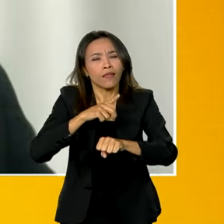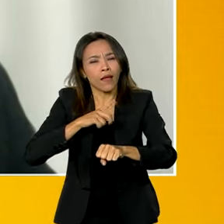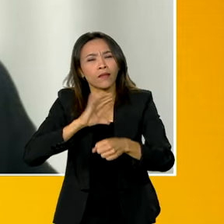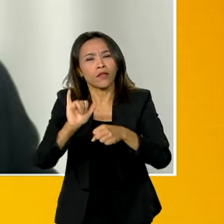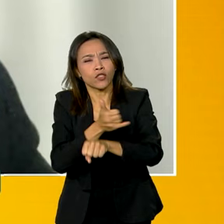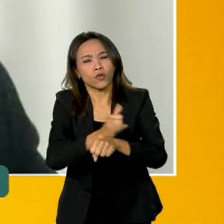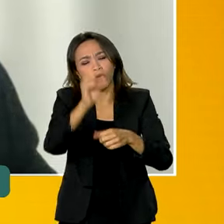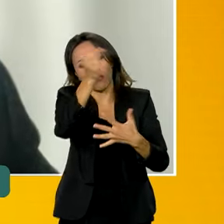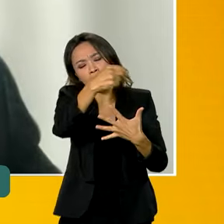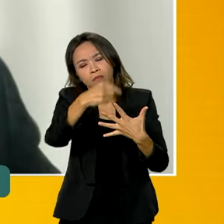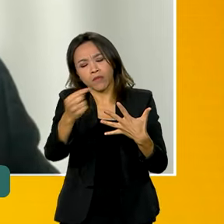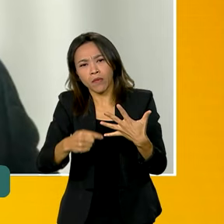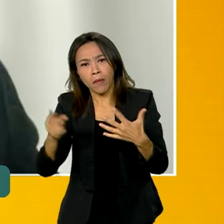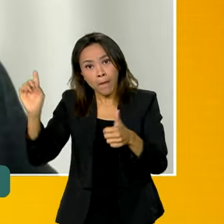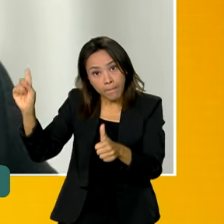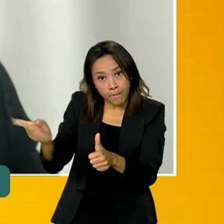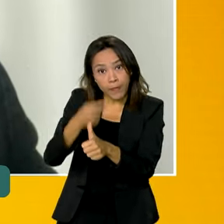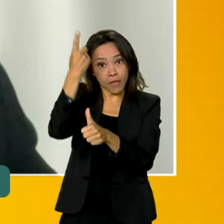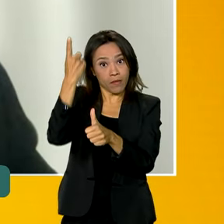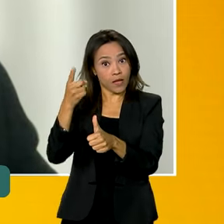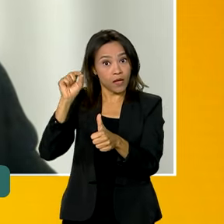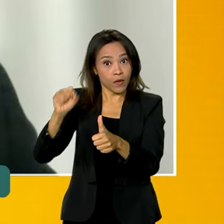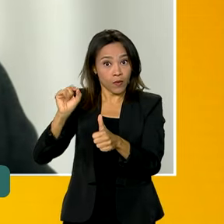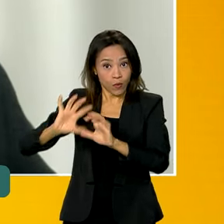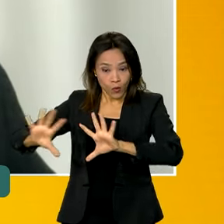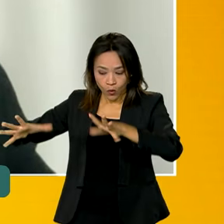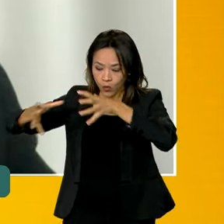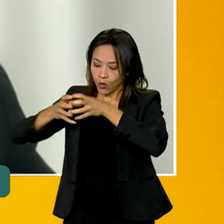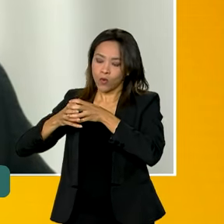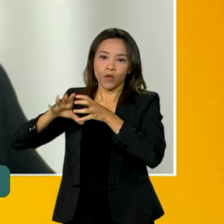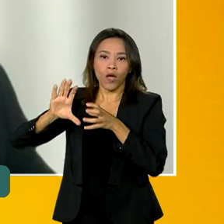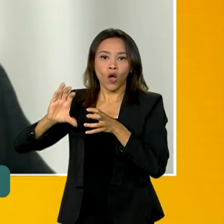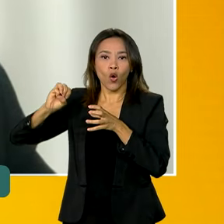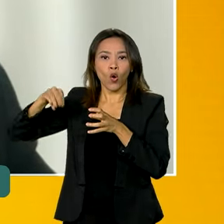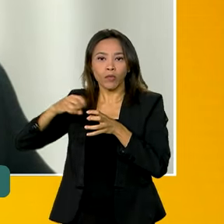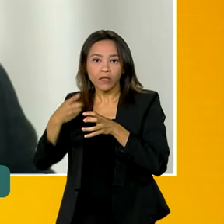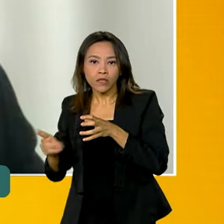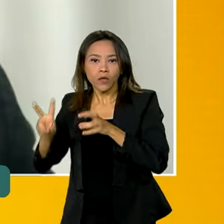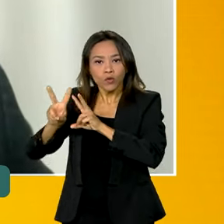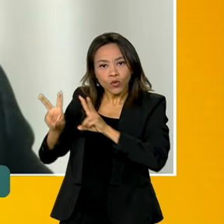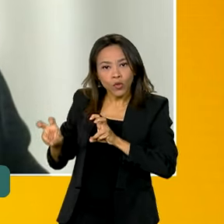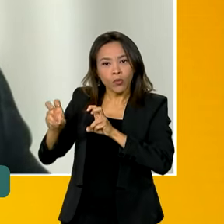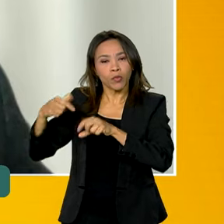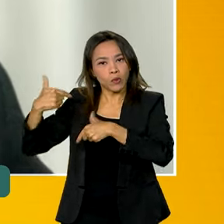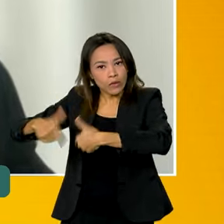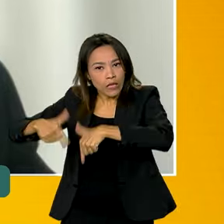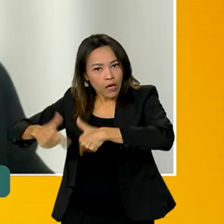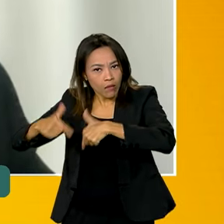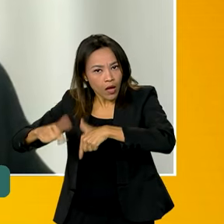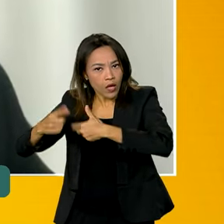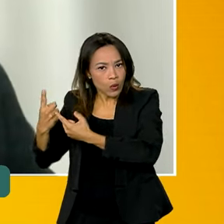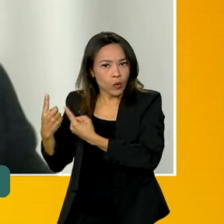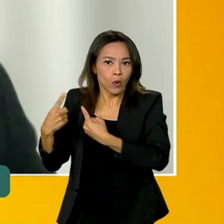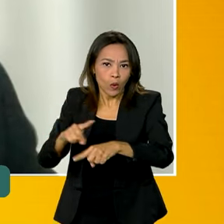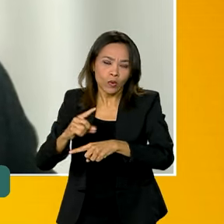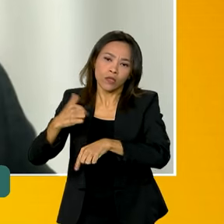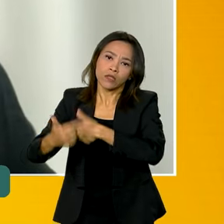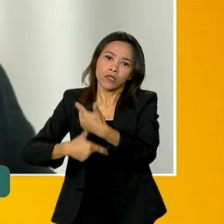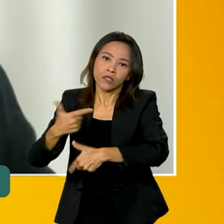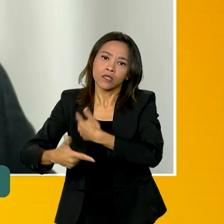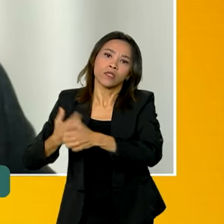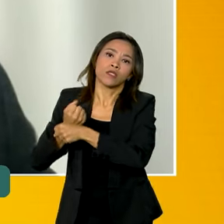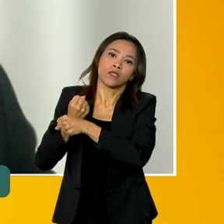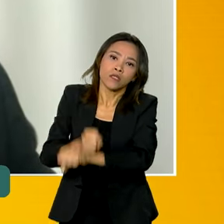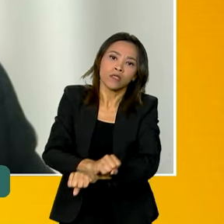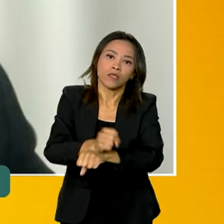realizadas. Então, a primeira, no âmbito da Comissão Nacional de Erradicação do Trabalho Infantil, que é uma comissão situada no âmbito do